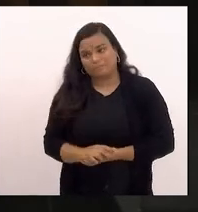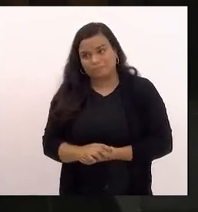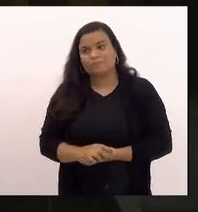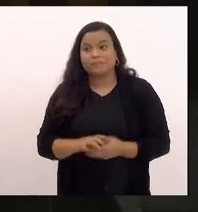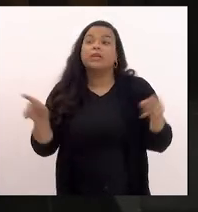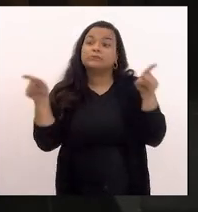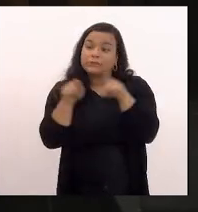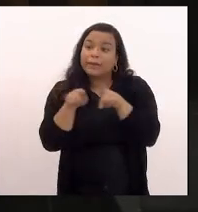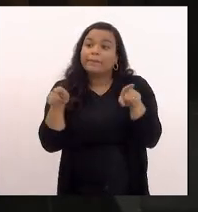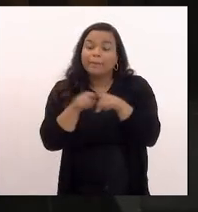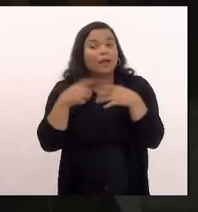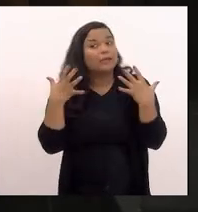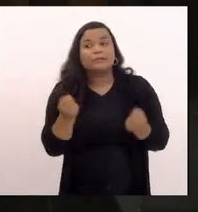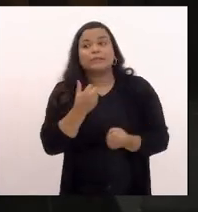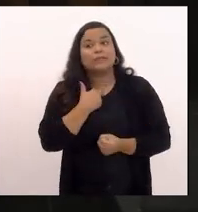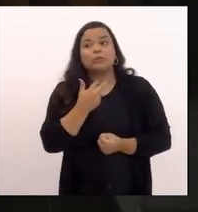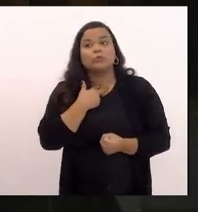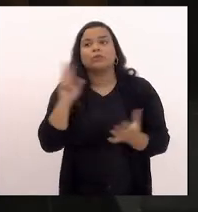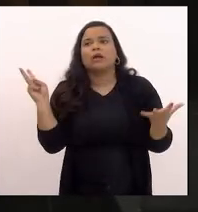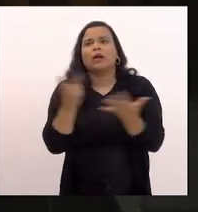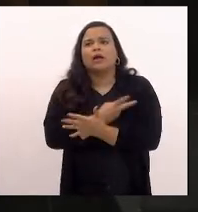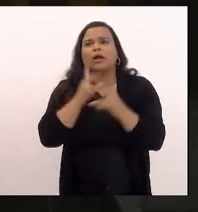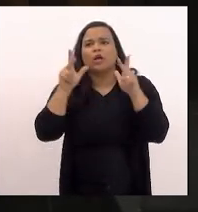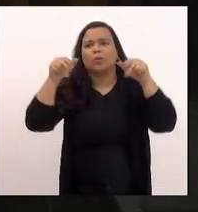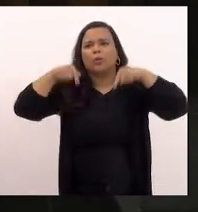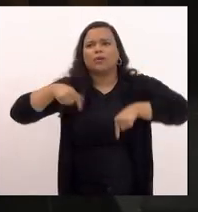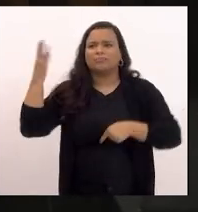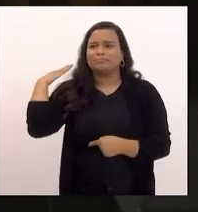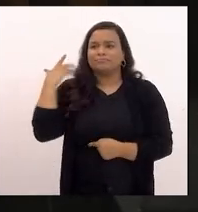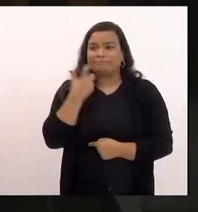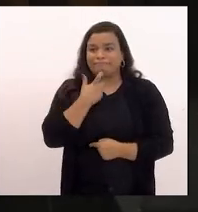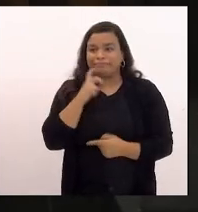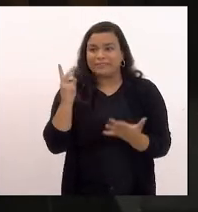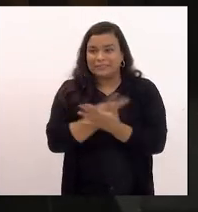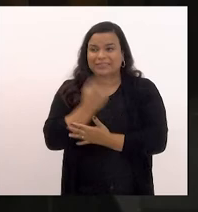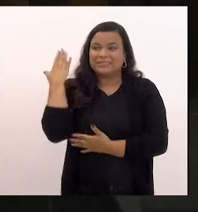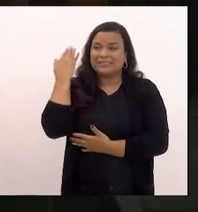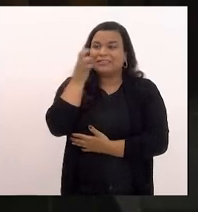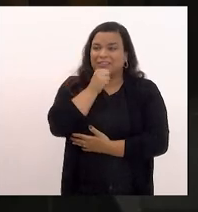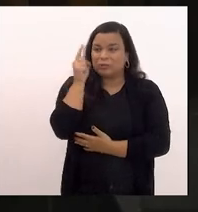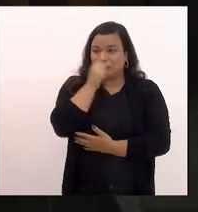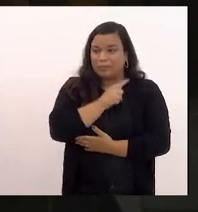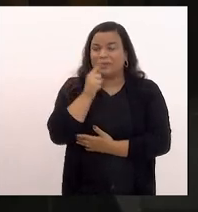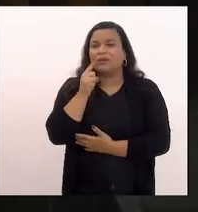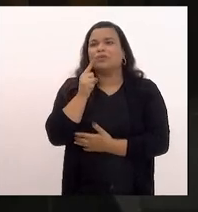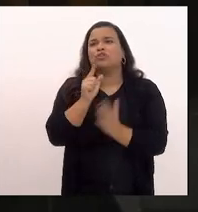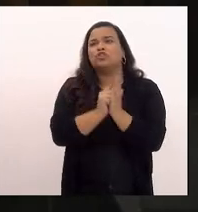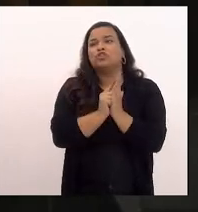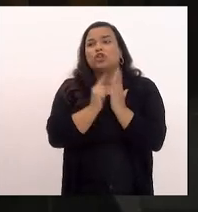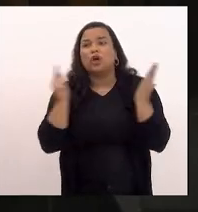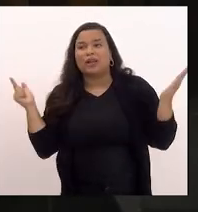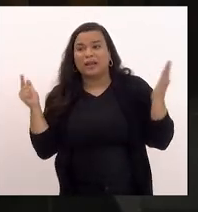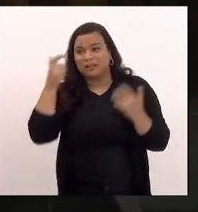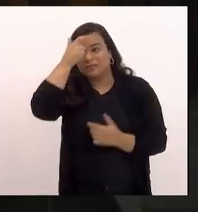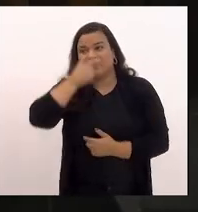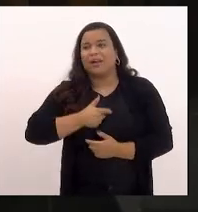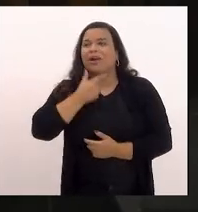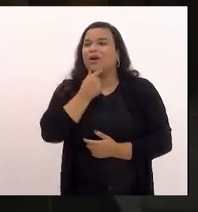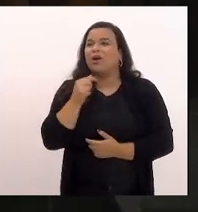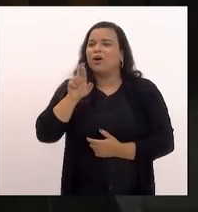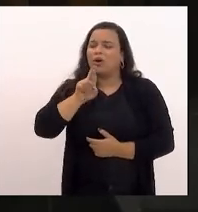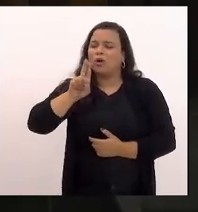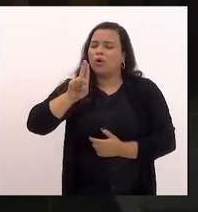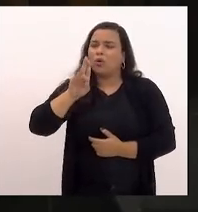também episódios como esse que a gente viu esse final de semana onde o jornalista Rubem Bertha mostrou